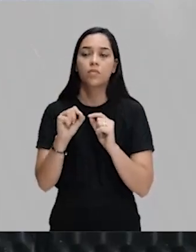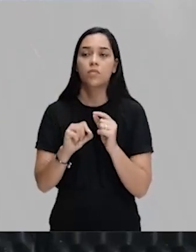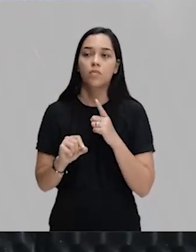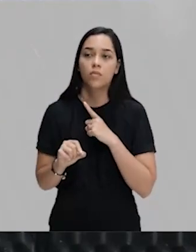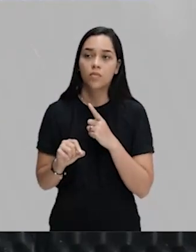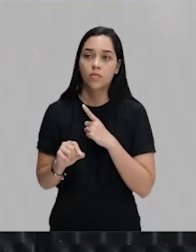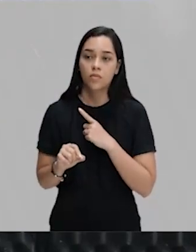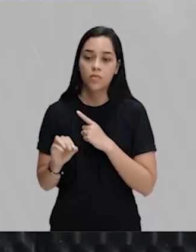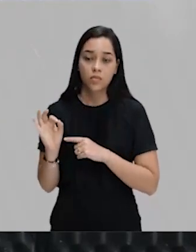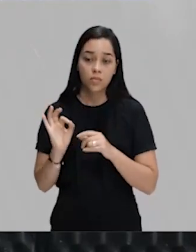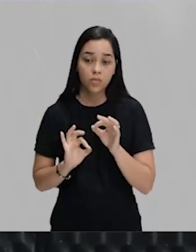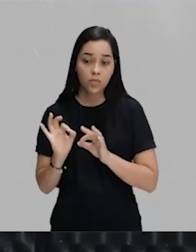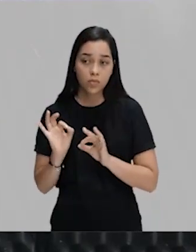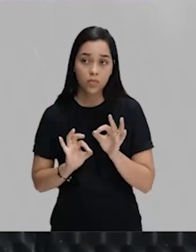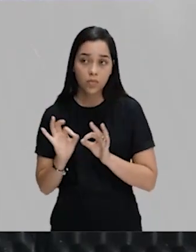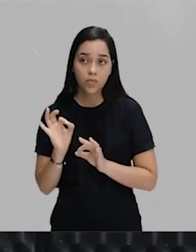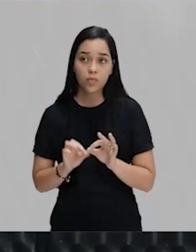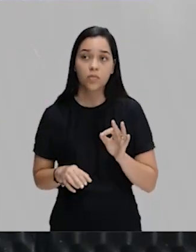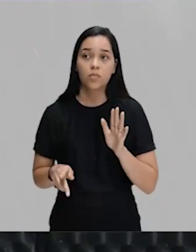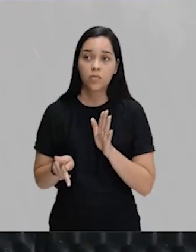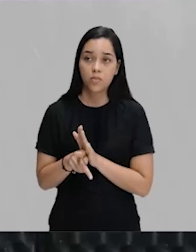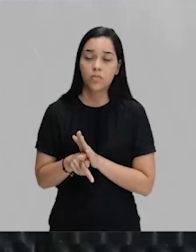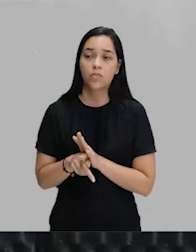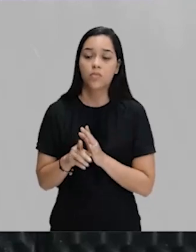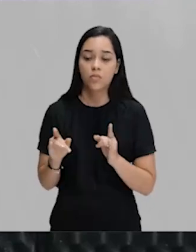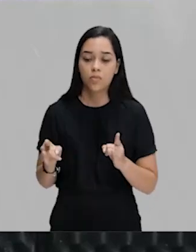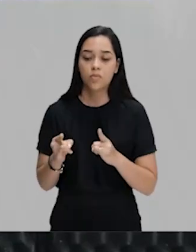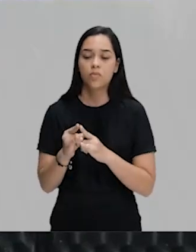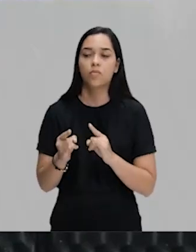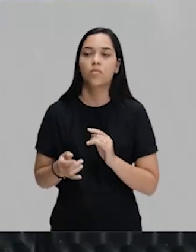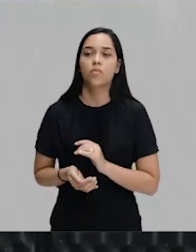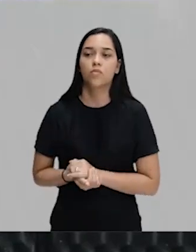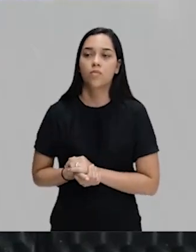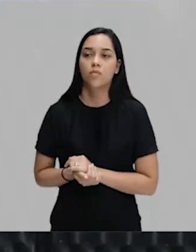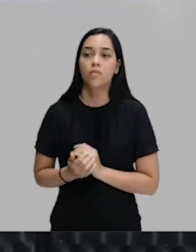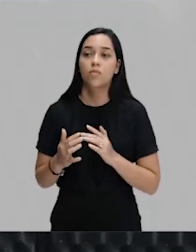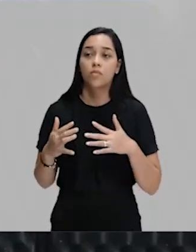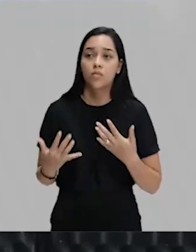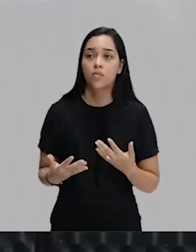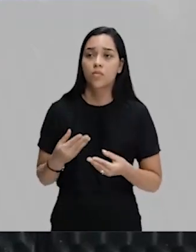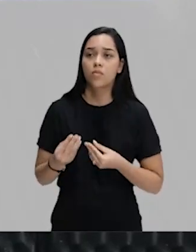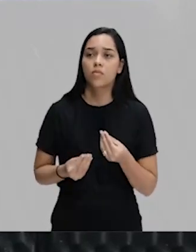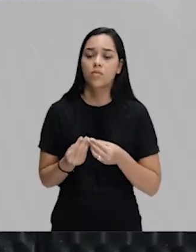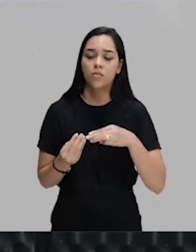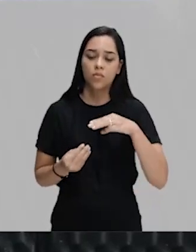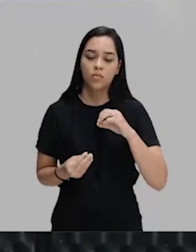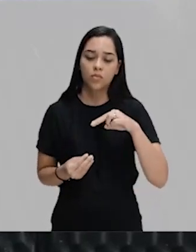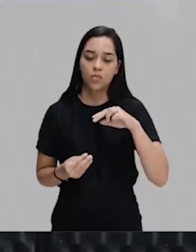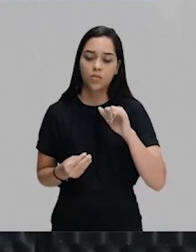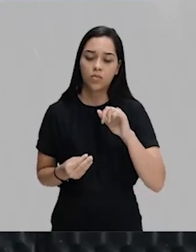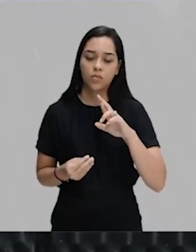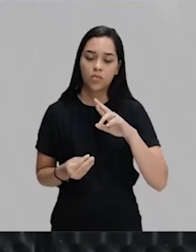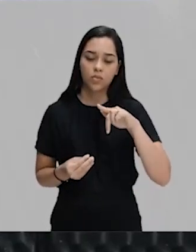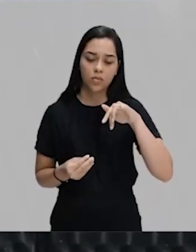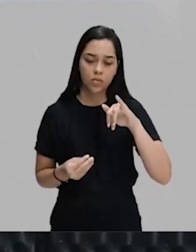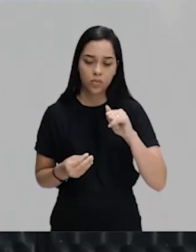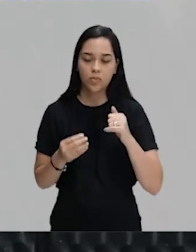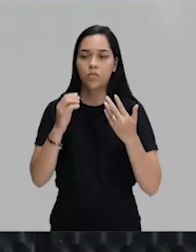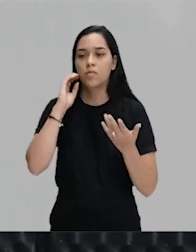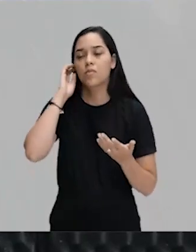Para a ordem da sua instituição. E como a monarquia brasileira, de certa forma,